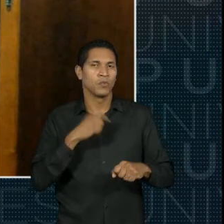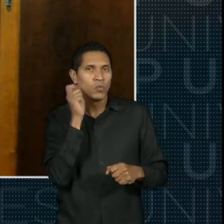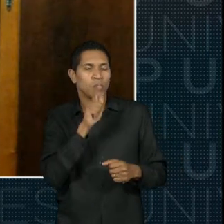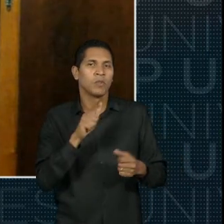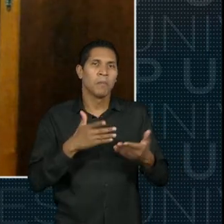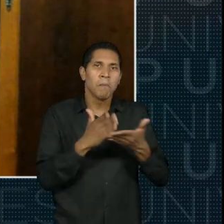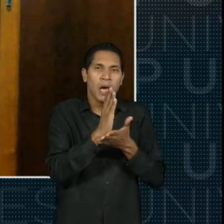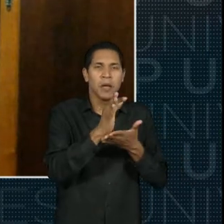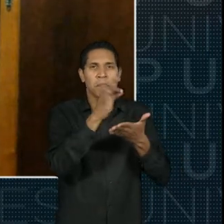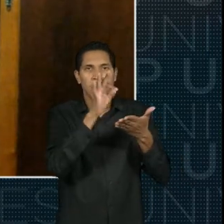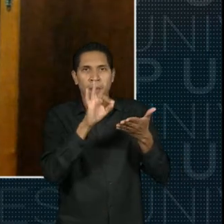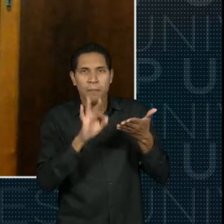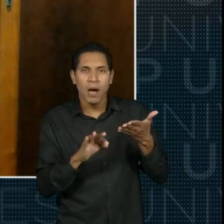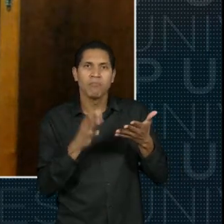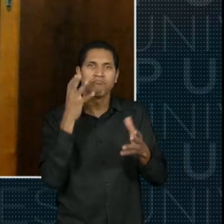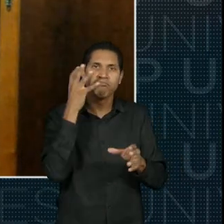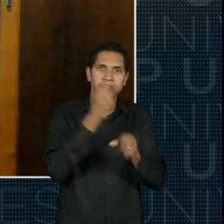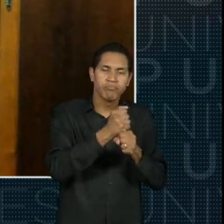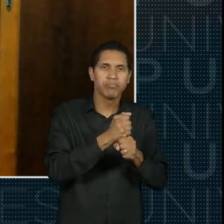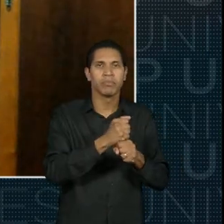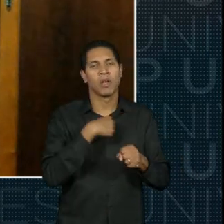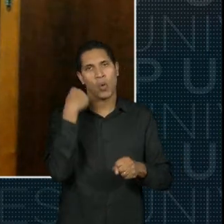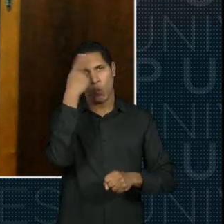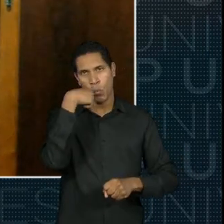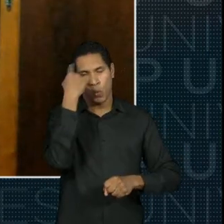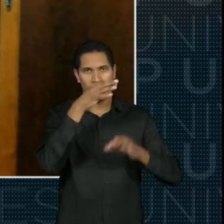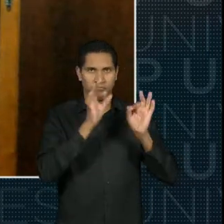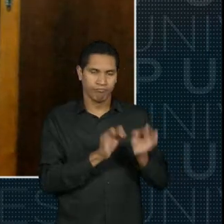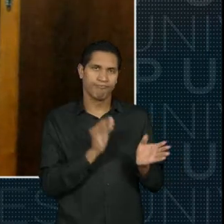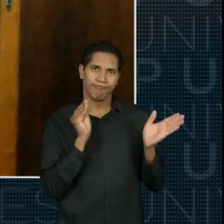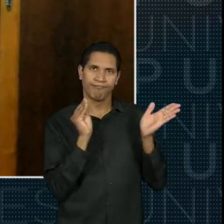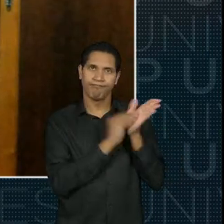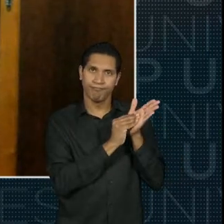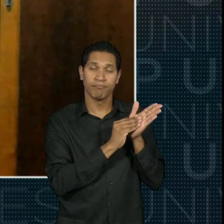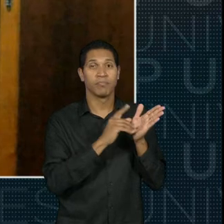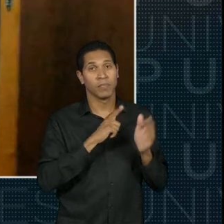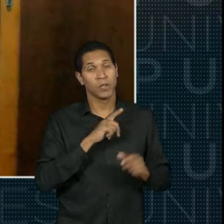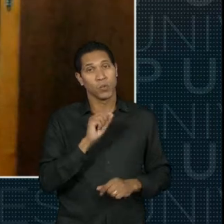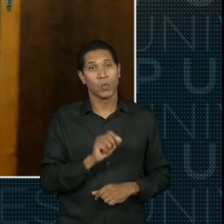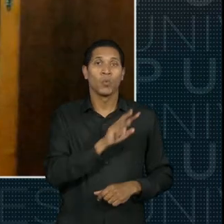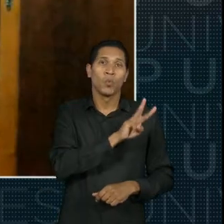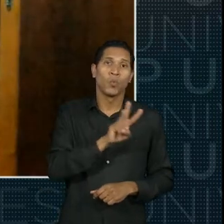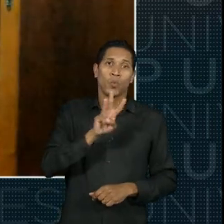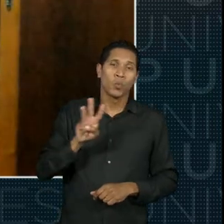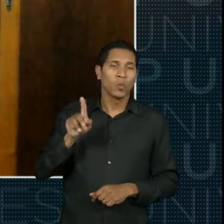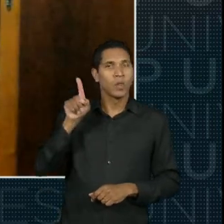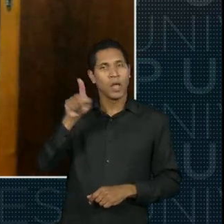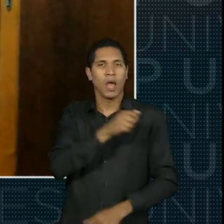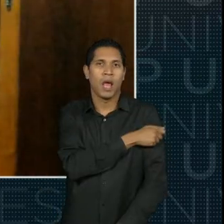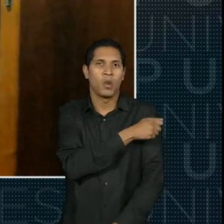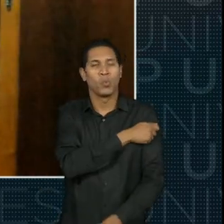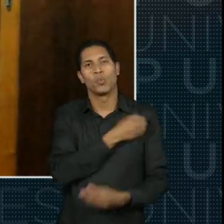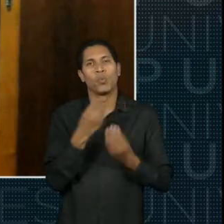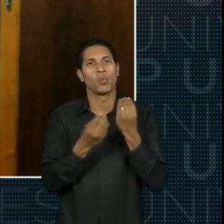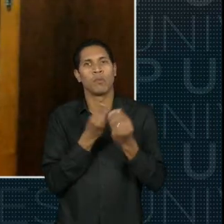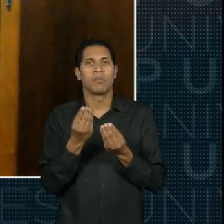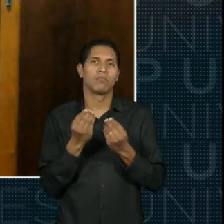as horas realizadas e o portal do aluno, como que essa documentação é postada.